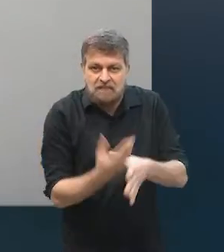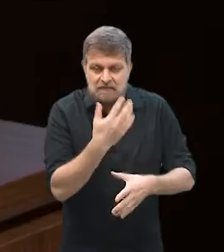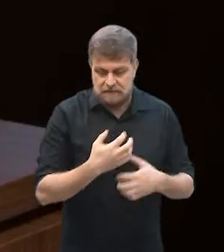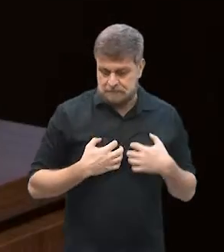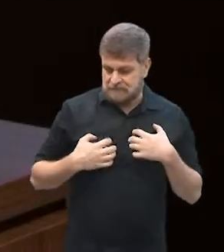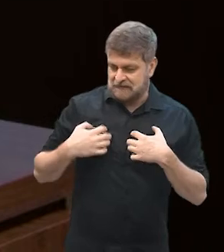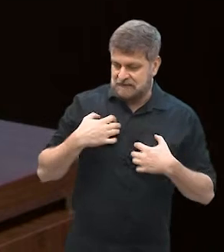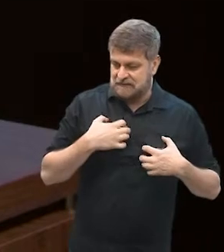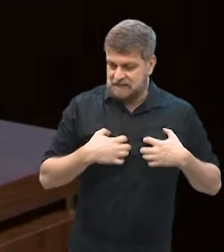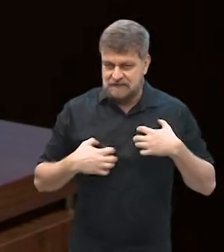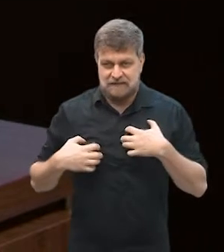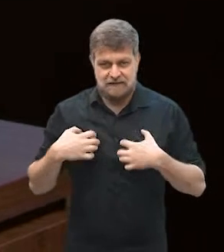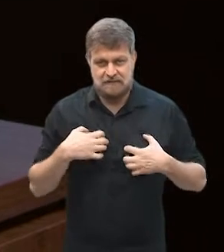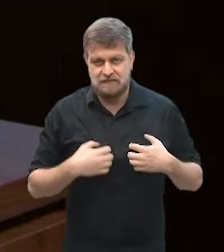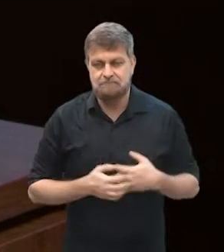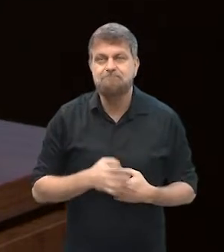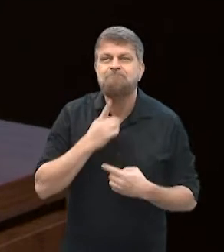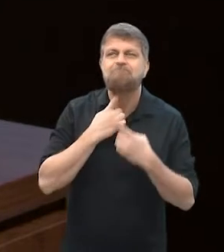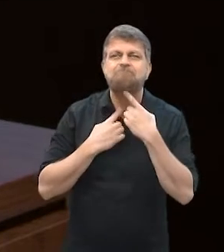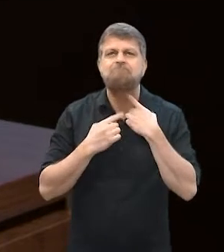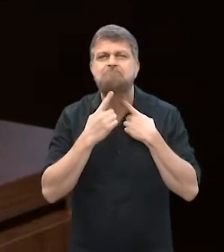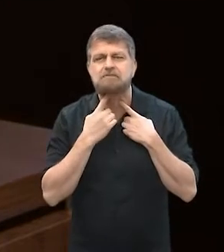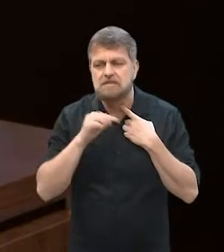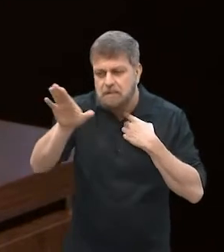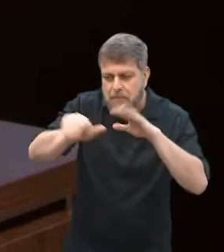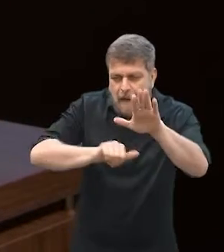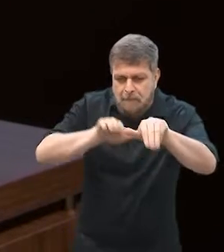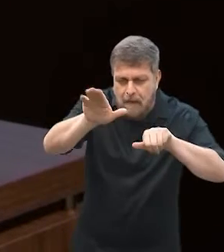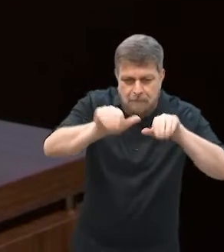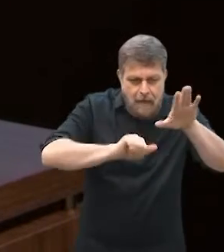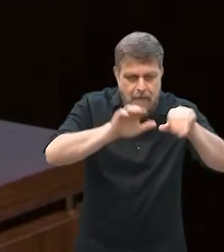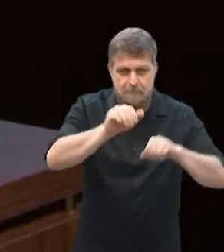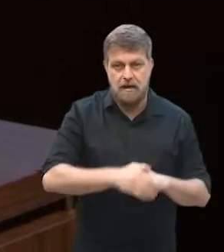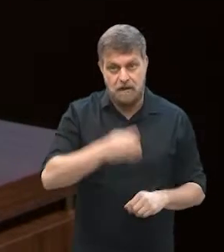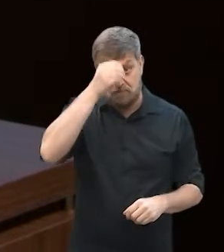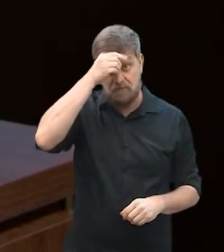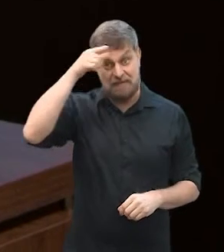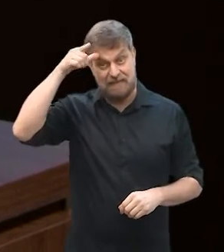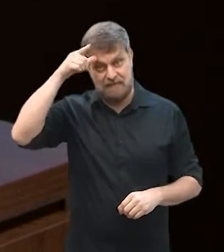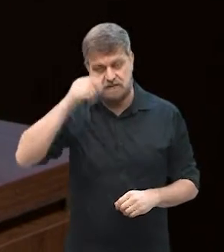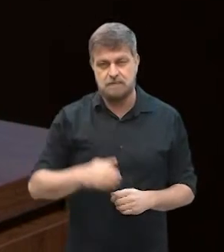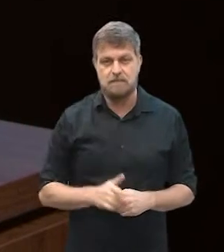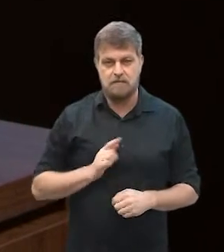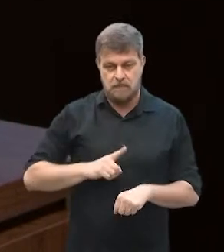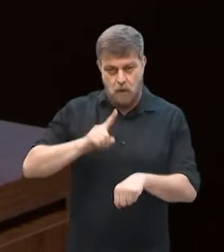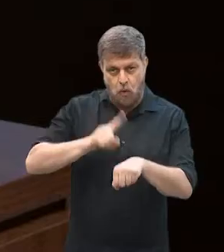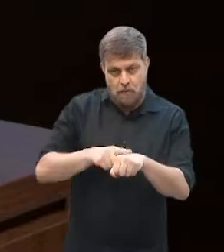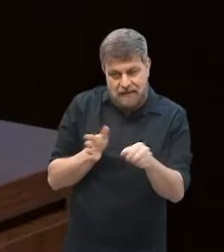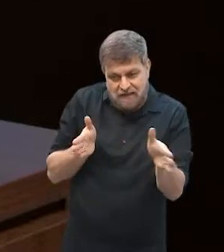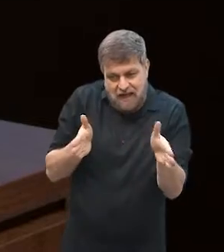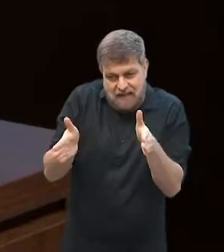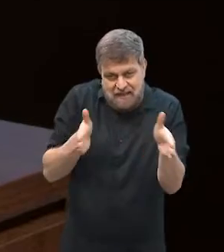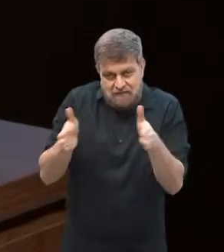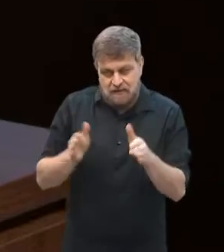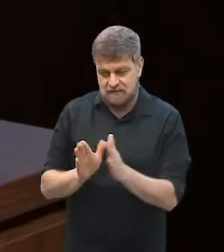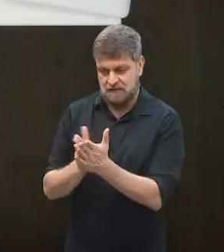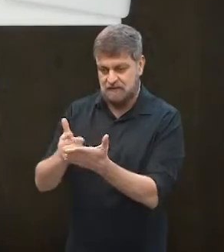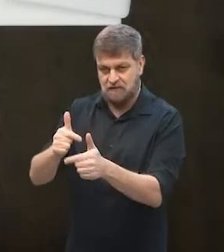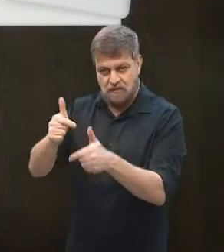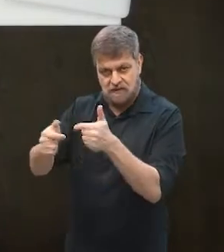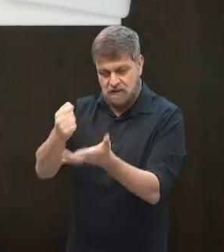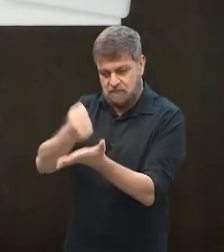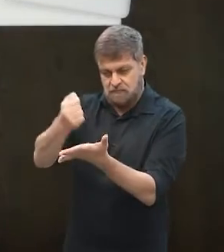ainda vou começar a prospectar os meus clientes, então também depende, além do momento na atividade seletista,